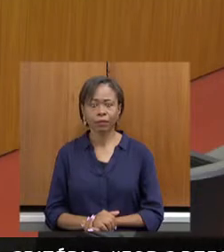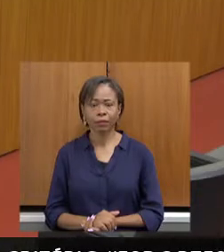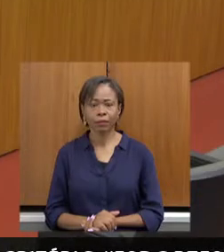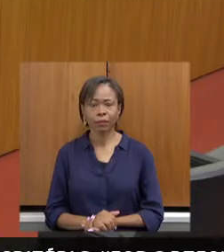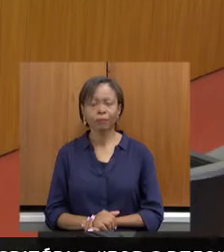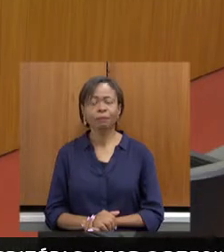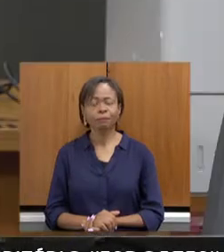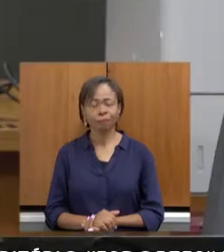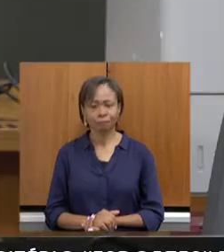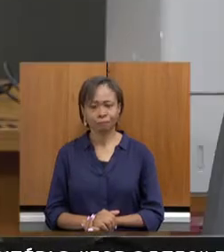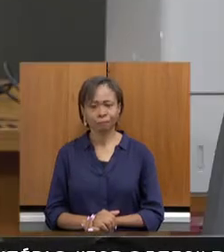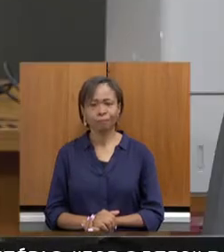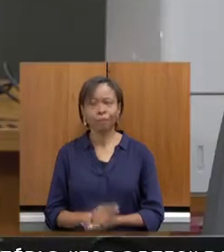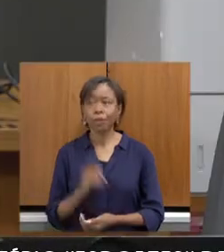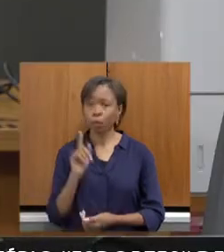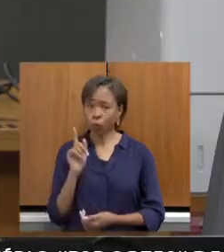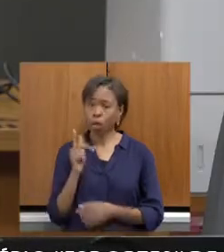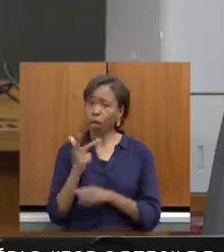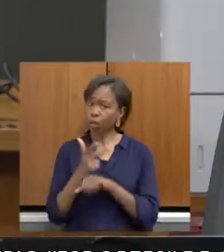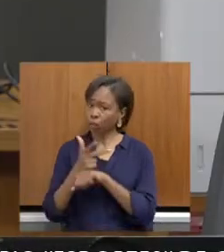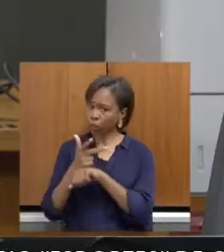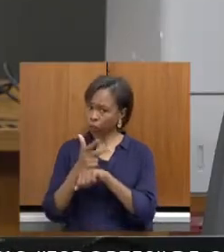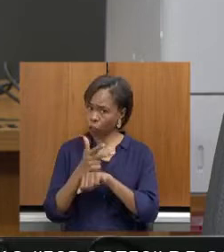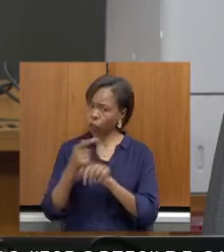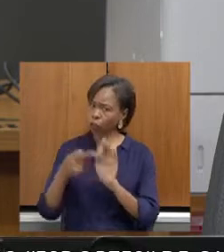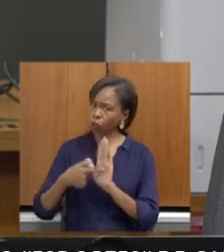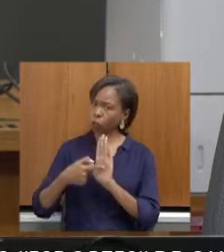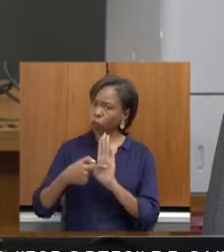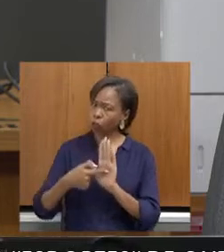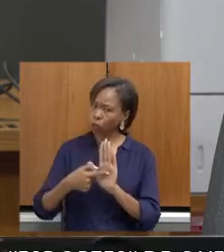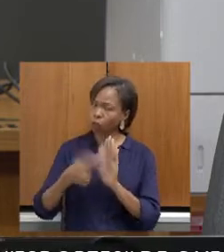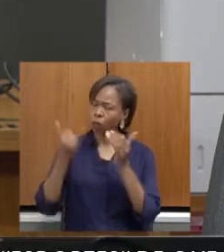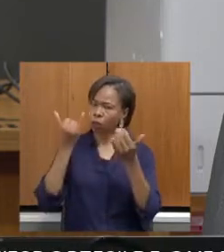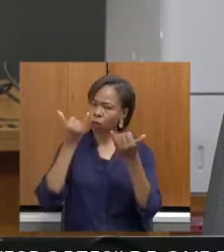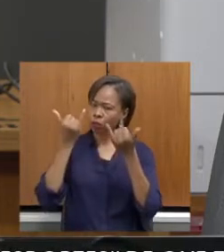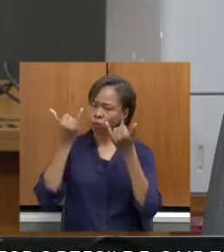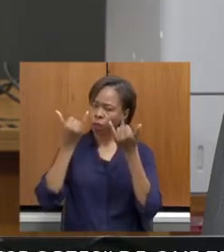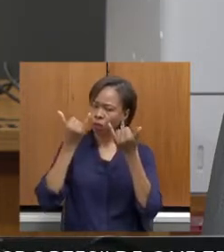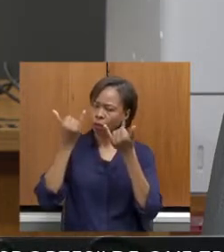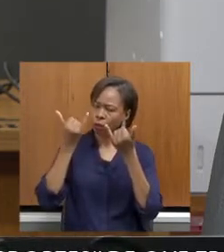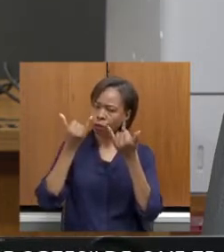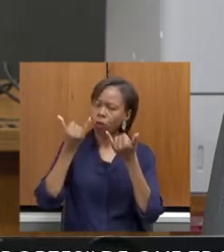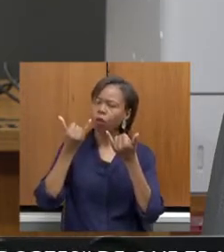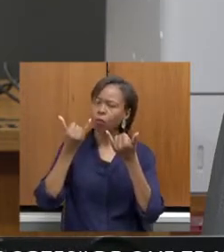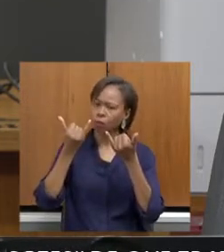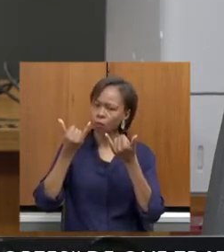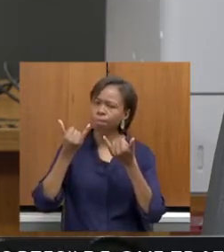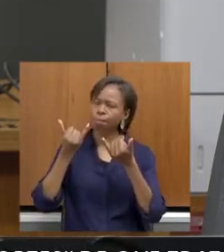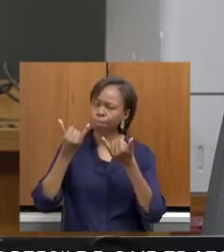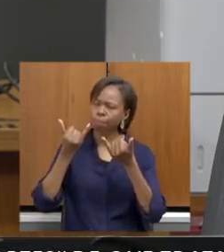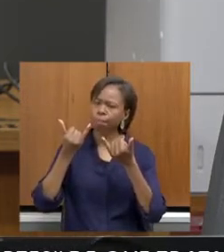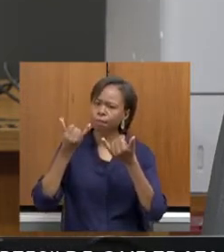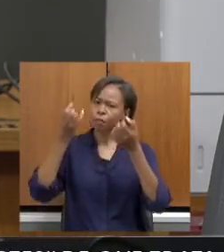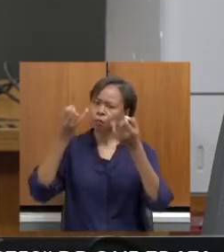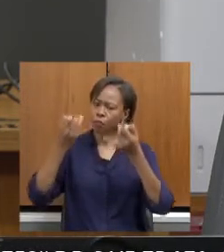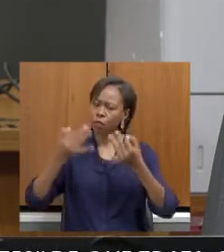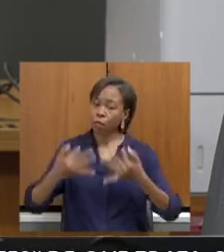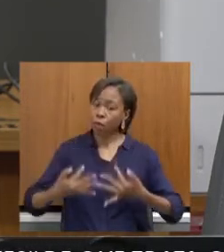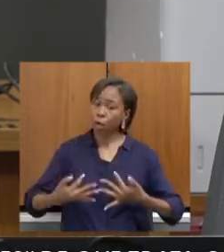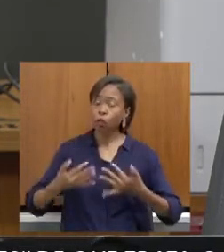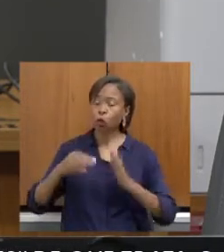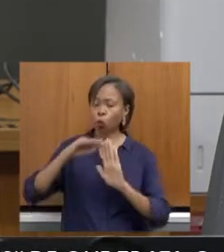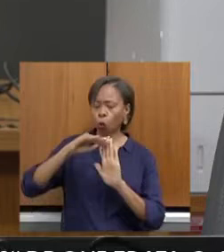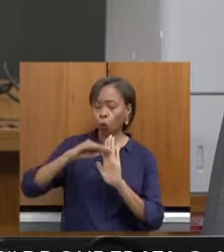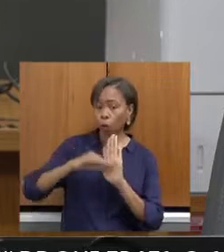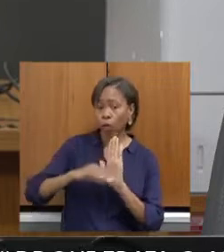Então, com esse vídeo, gente conseguiu ter uma visão mais holística do programa, e eu passo agora